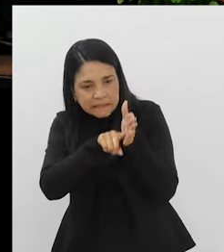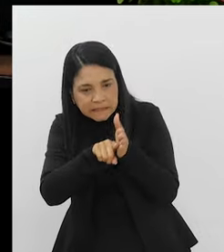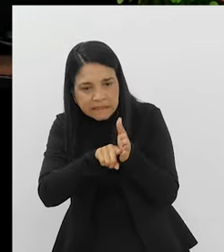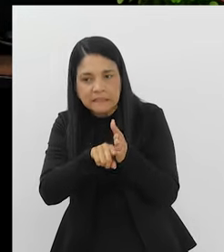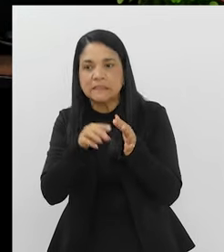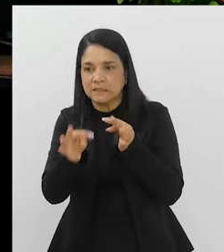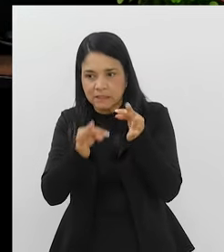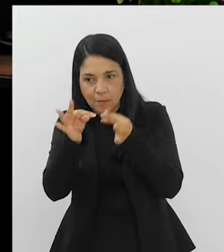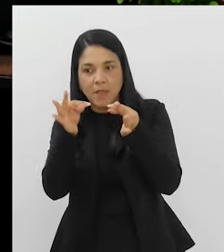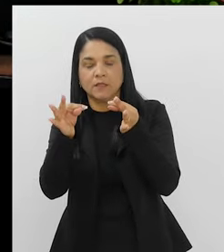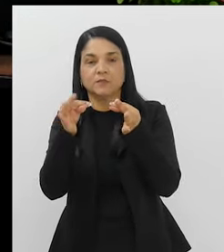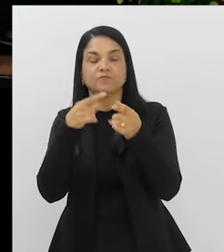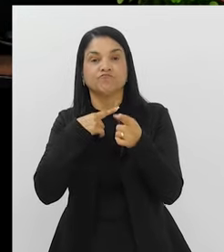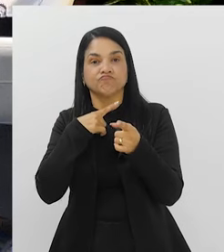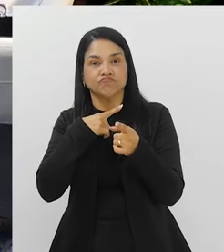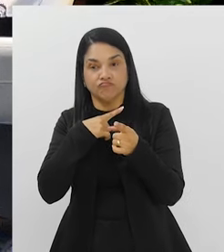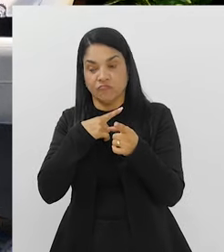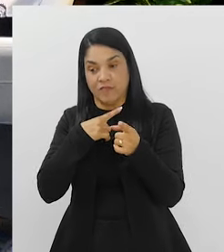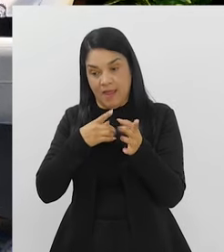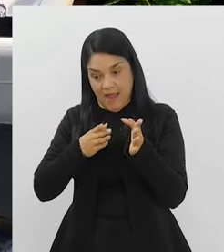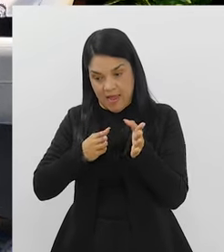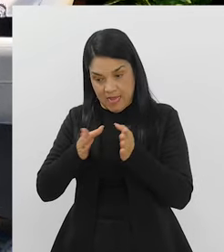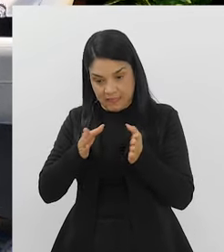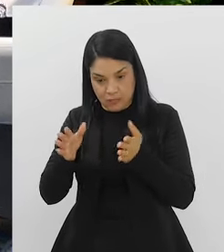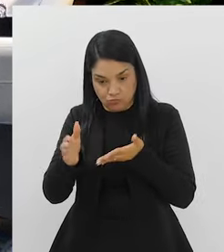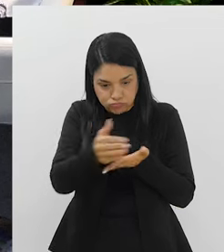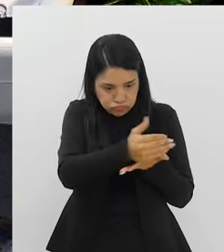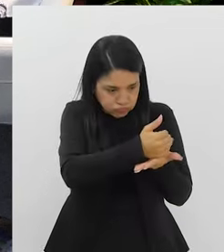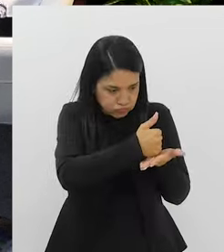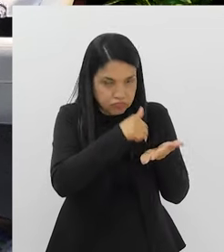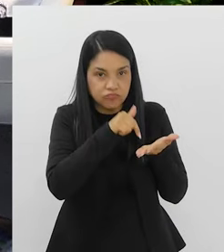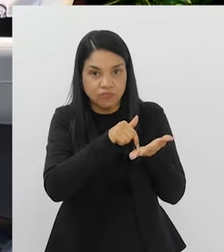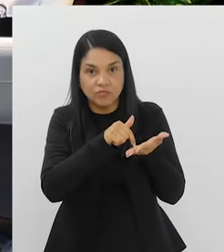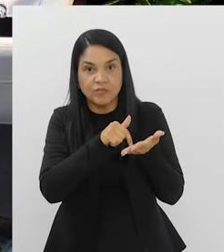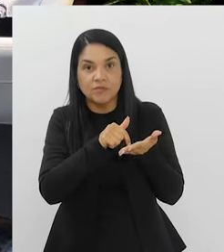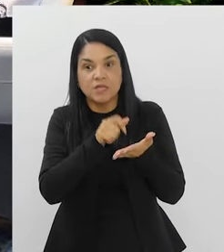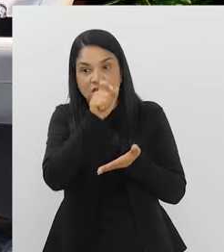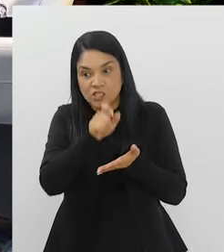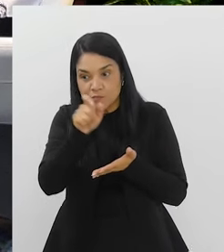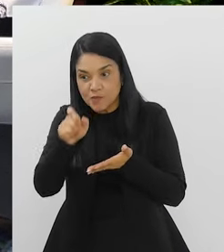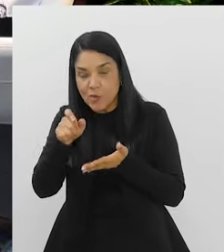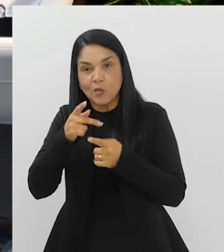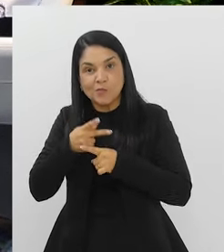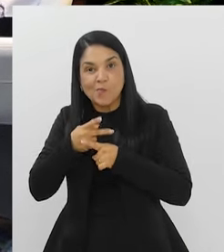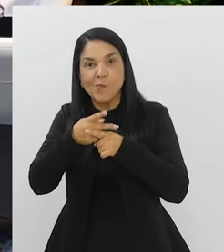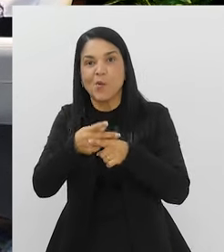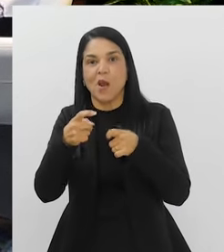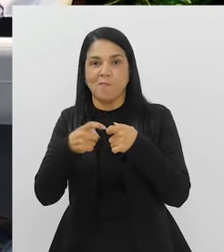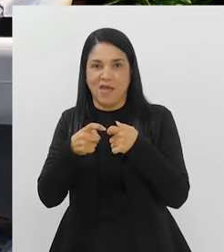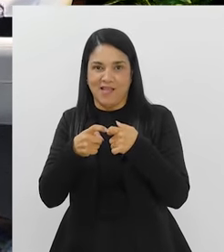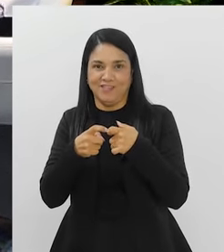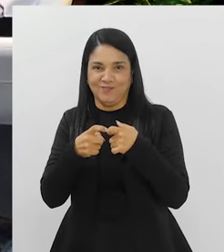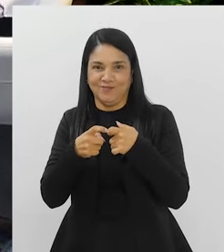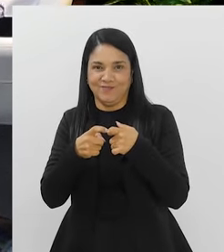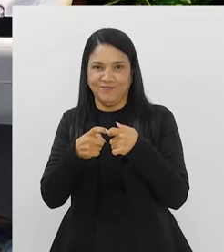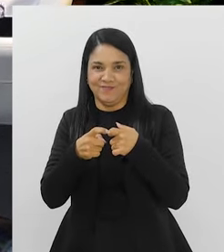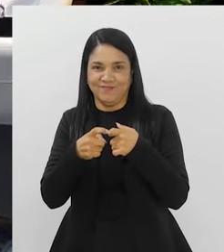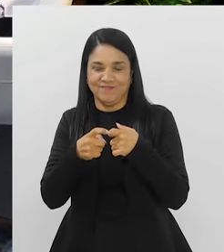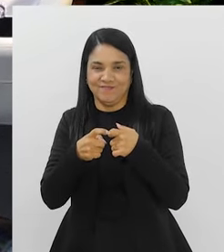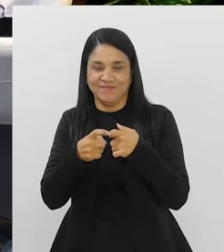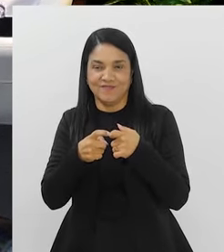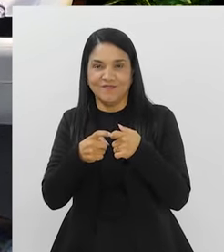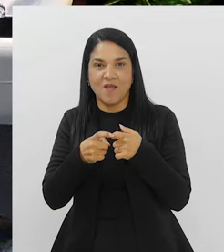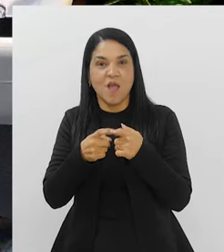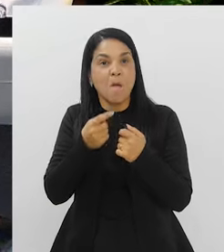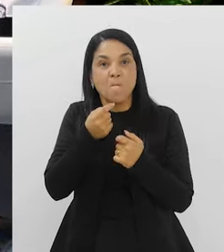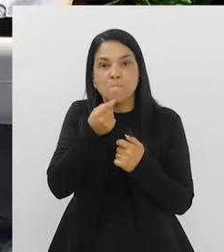em cima disso. Não, e vocês vão ter acesso a mais números de acordo com o que as pessoas começarem a procurar o médico, né? A Porque